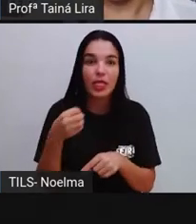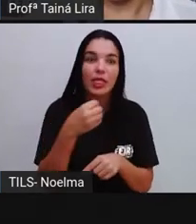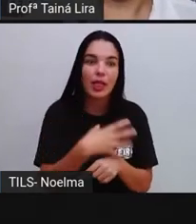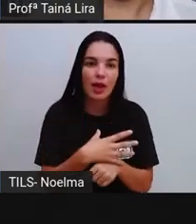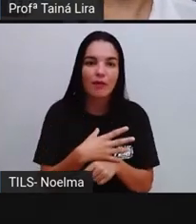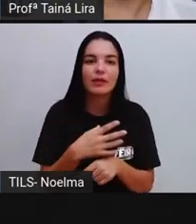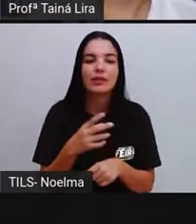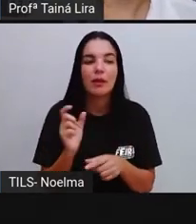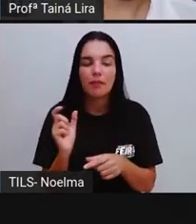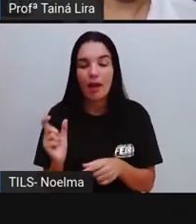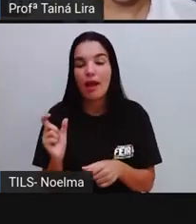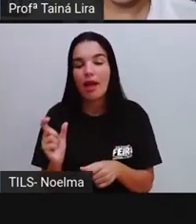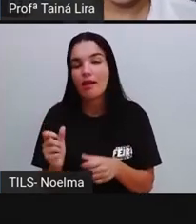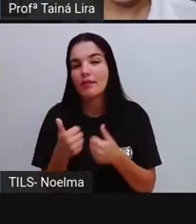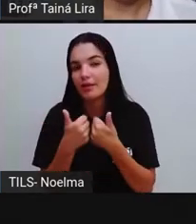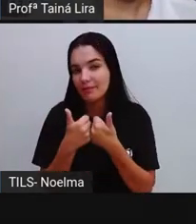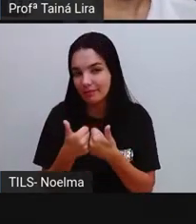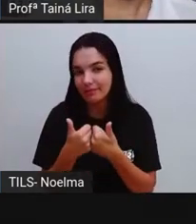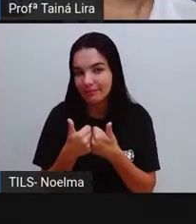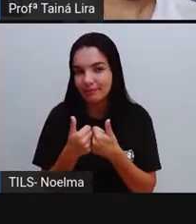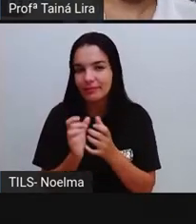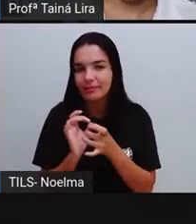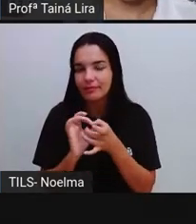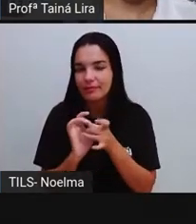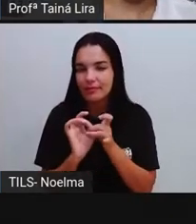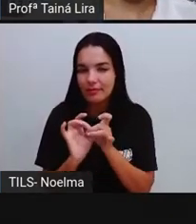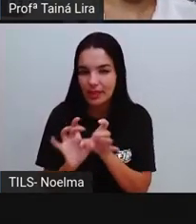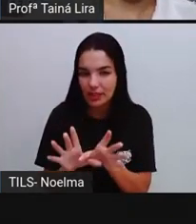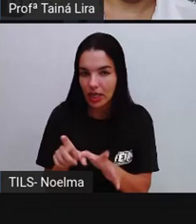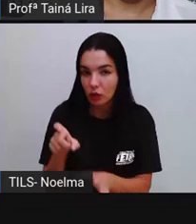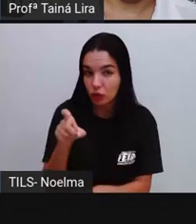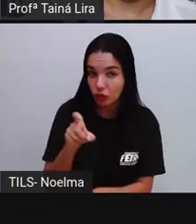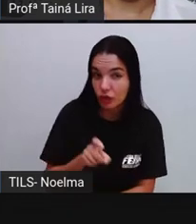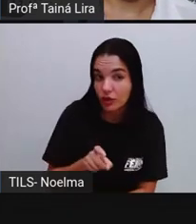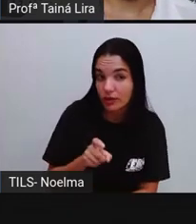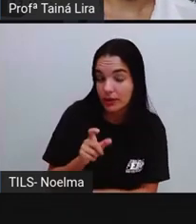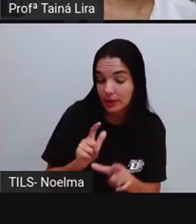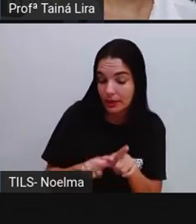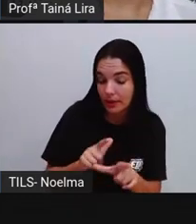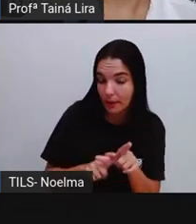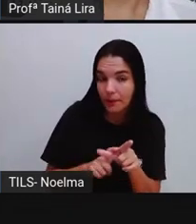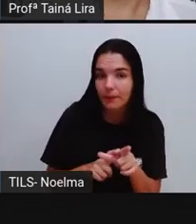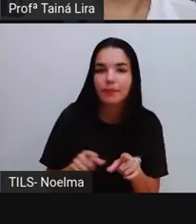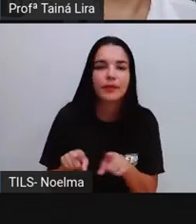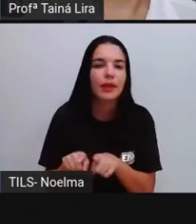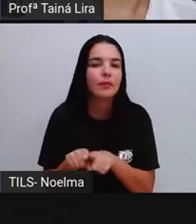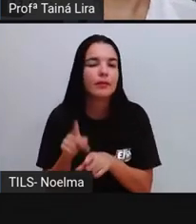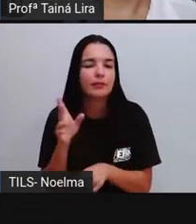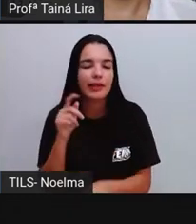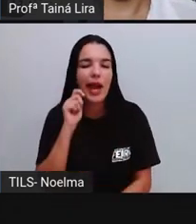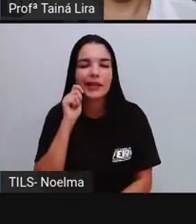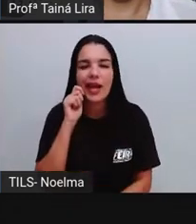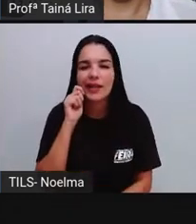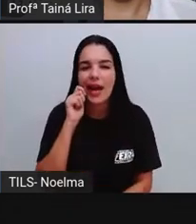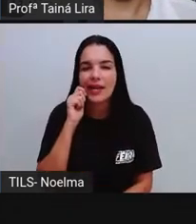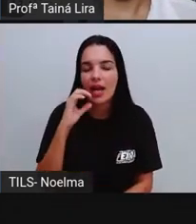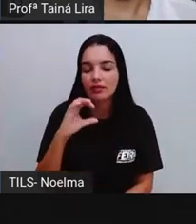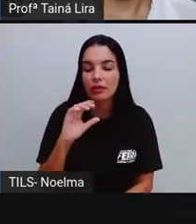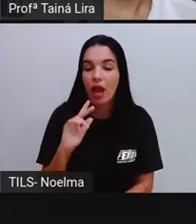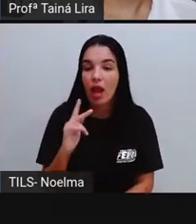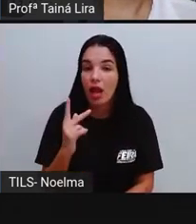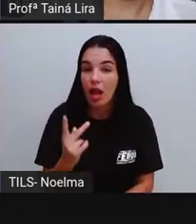três palavras, Né? Deixar, Com X, Olha lá, Chiclete, Com CH,